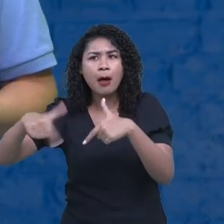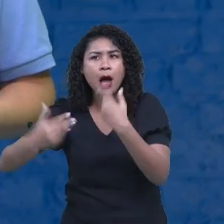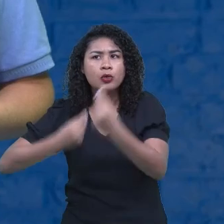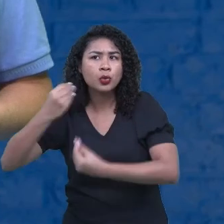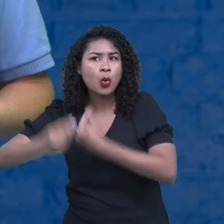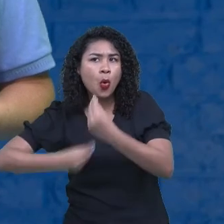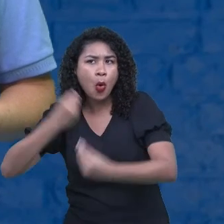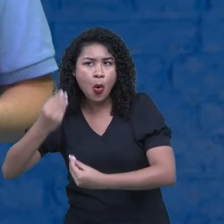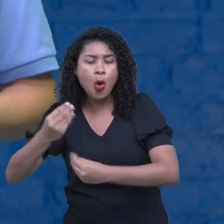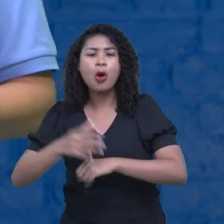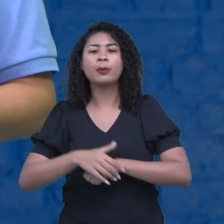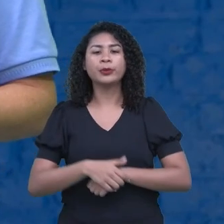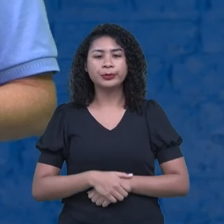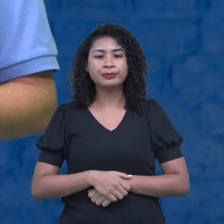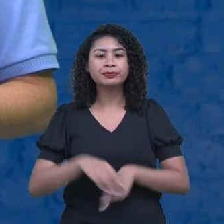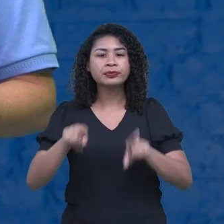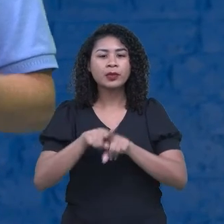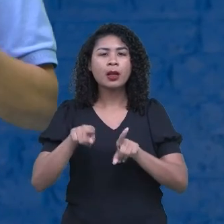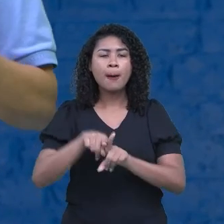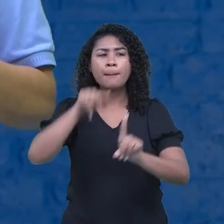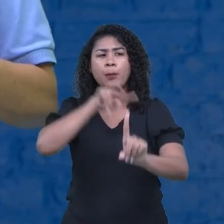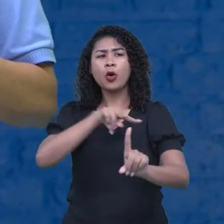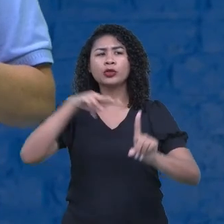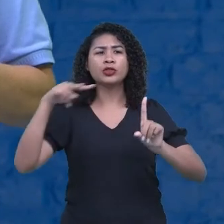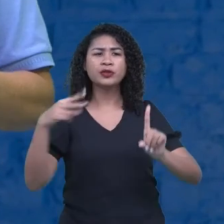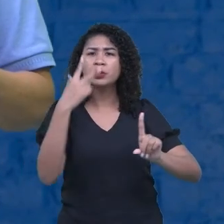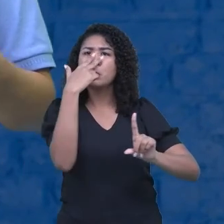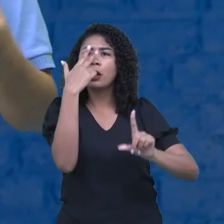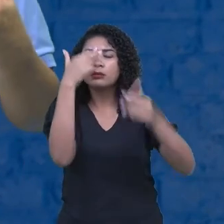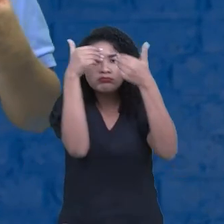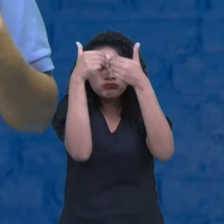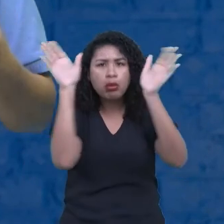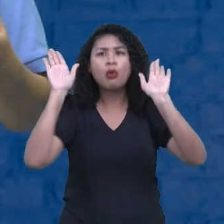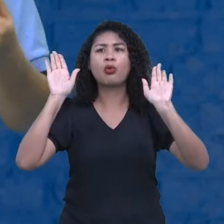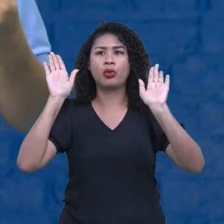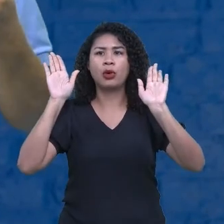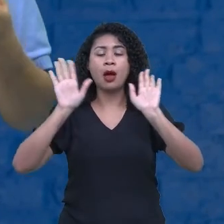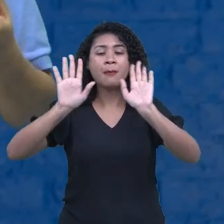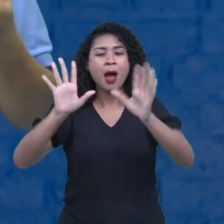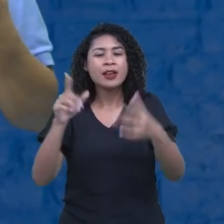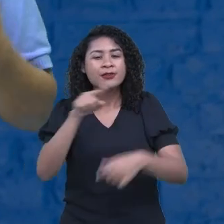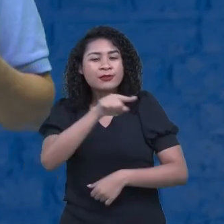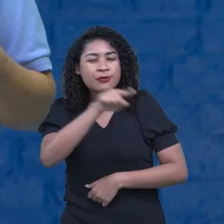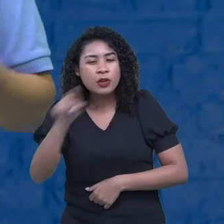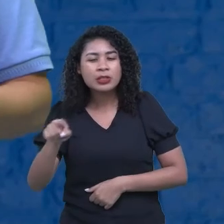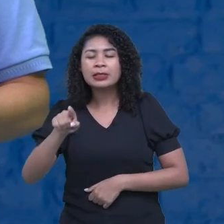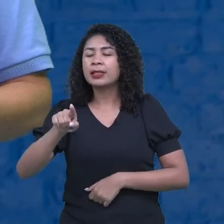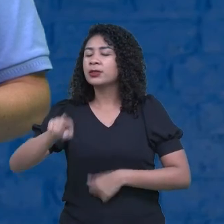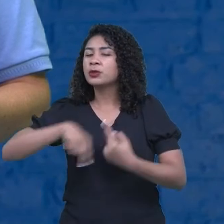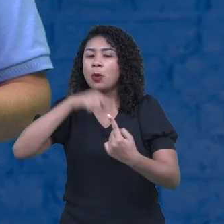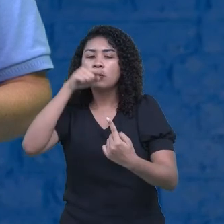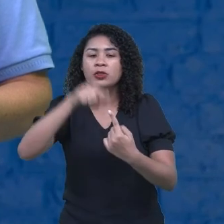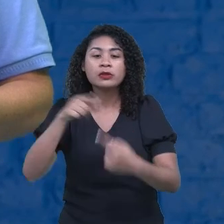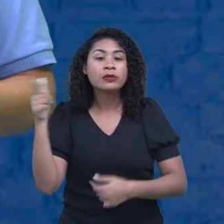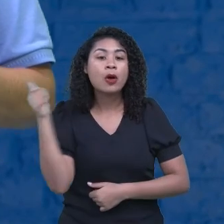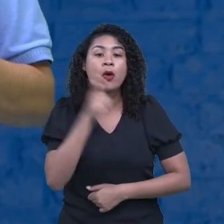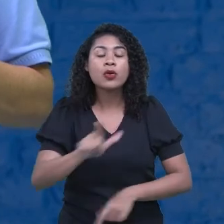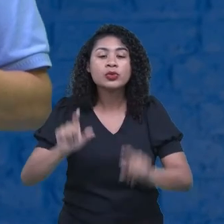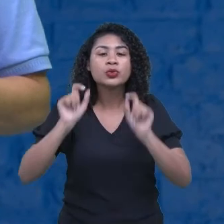numa visão muito mais ampla, mas que tragam o quê? A realização pessoal de vocês.